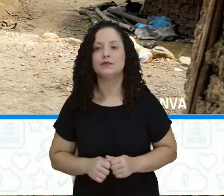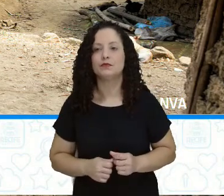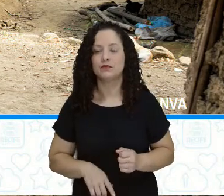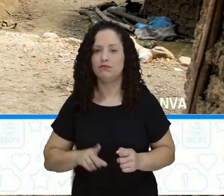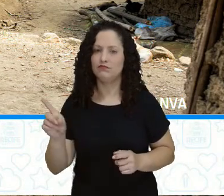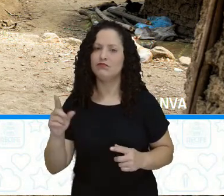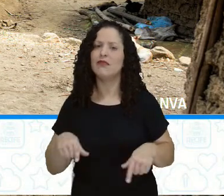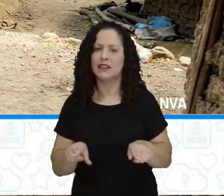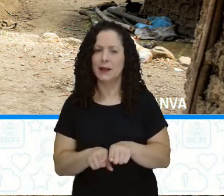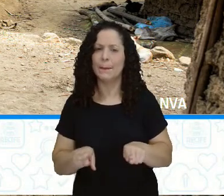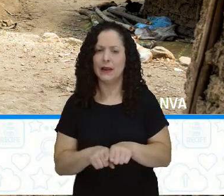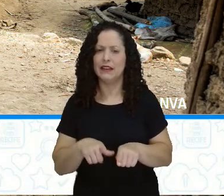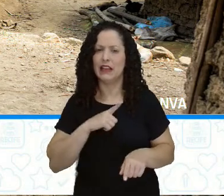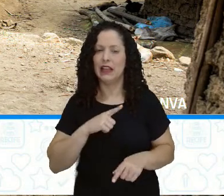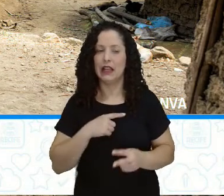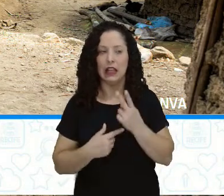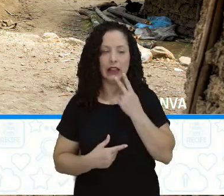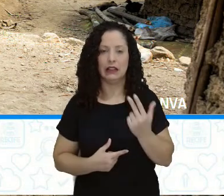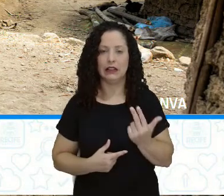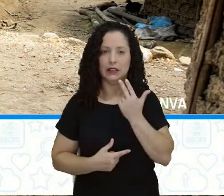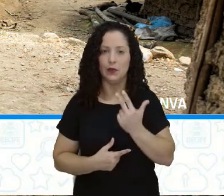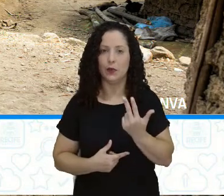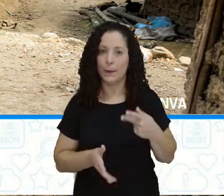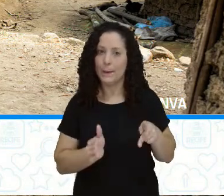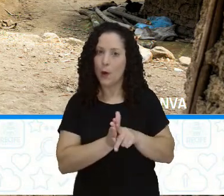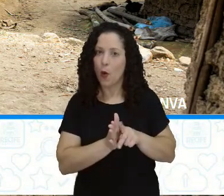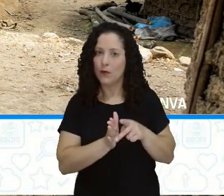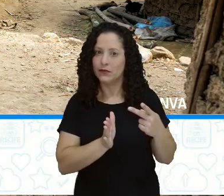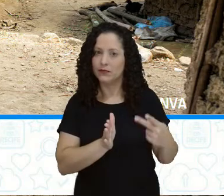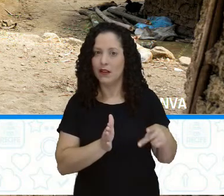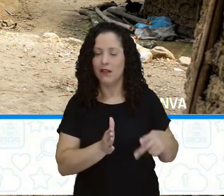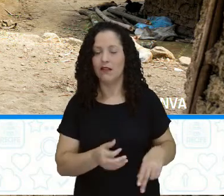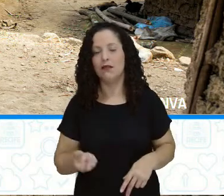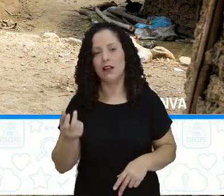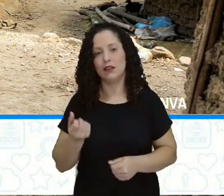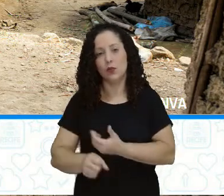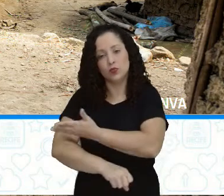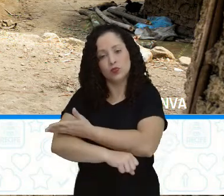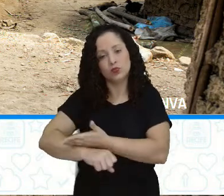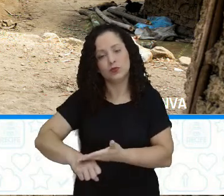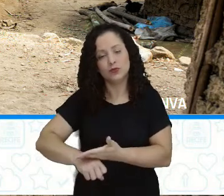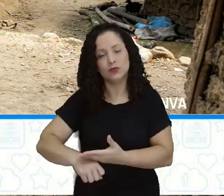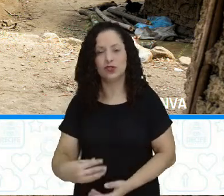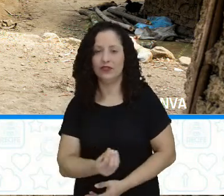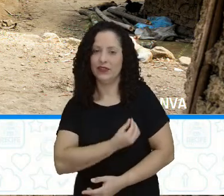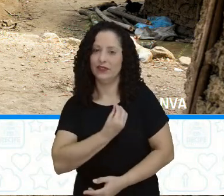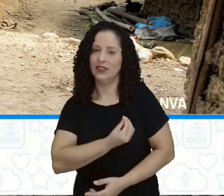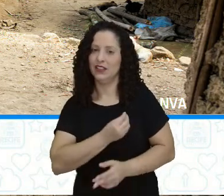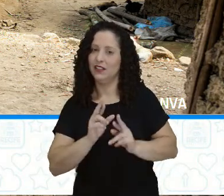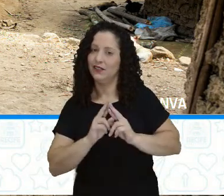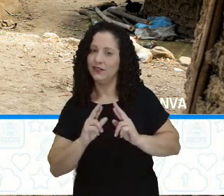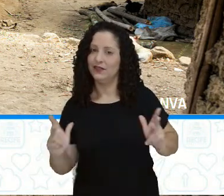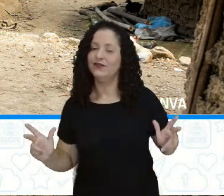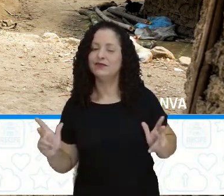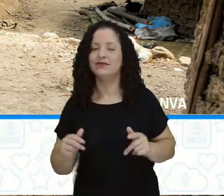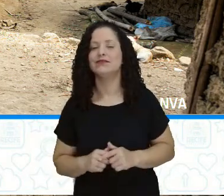Elas também possuem línguas, tradições e modos de vida diferentes. Como eu estou falando aqui para vocês sempre, tá?